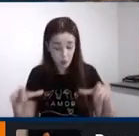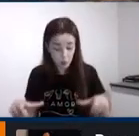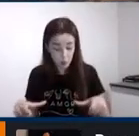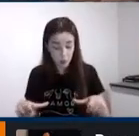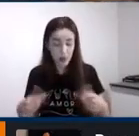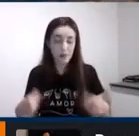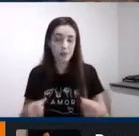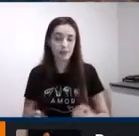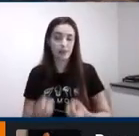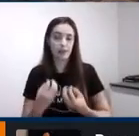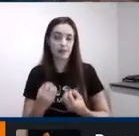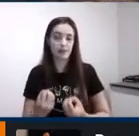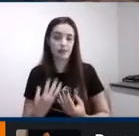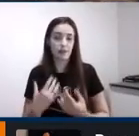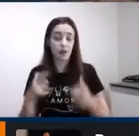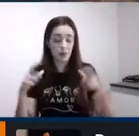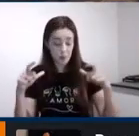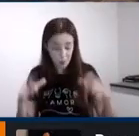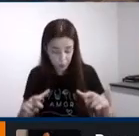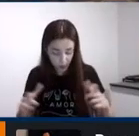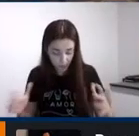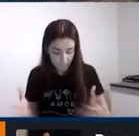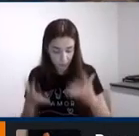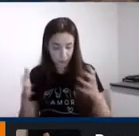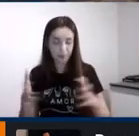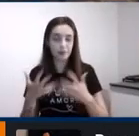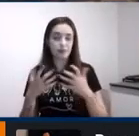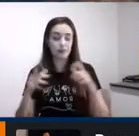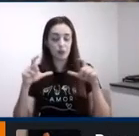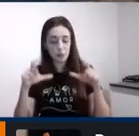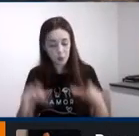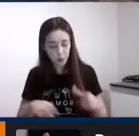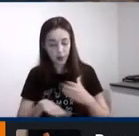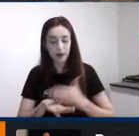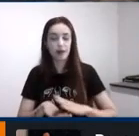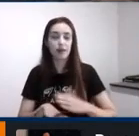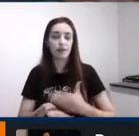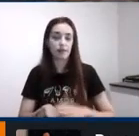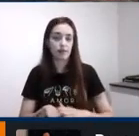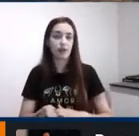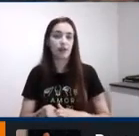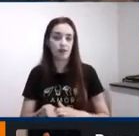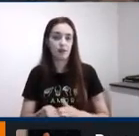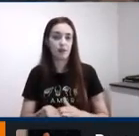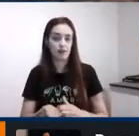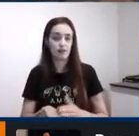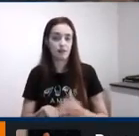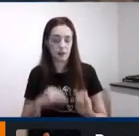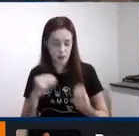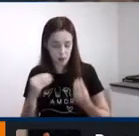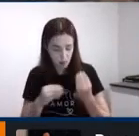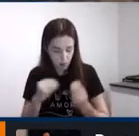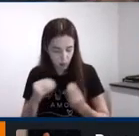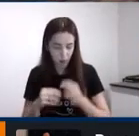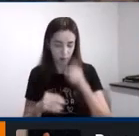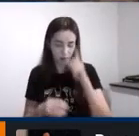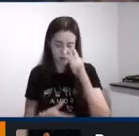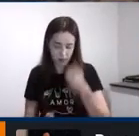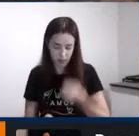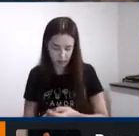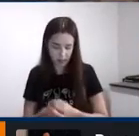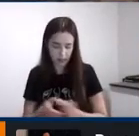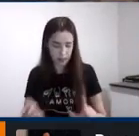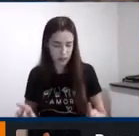o ambiente tem que treinar a pessoa para que ela possa exercitar essas